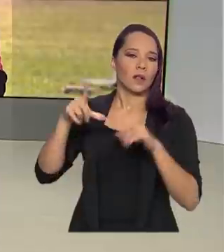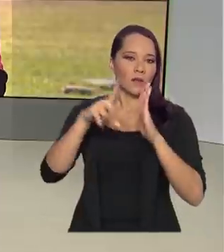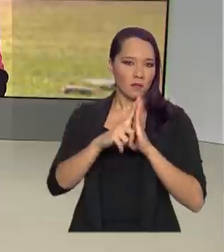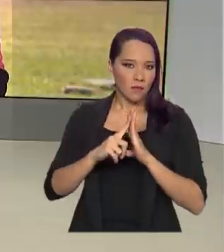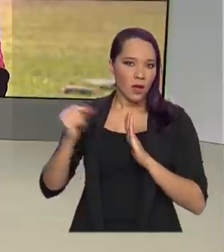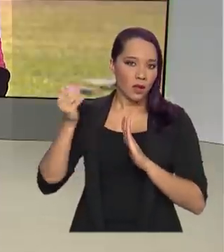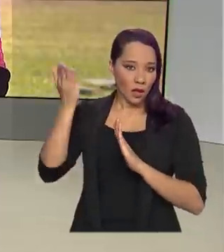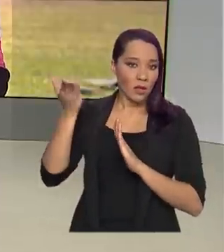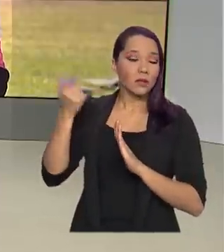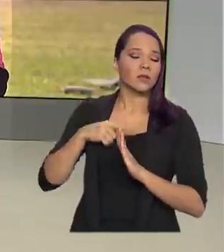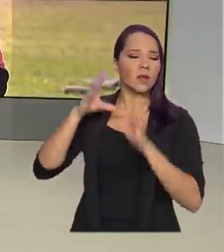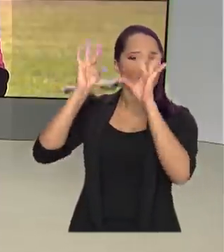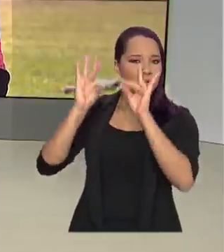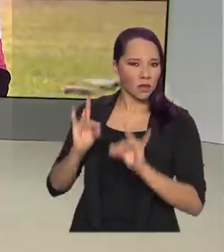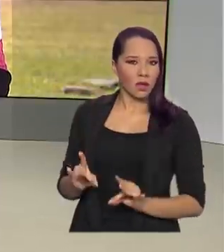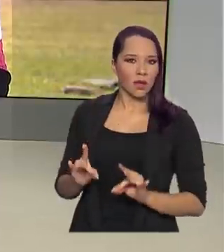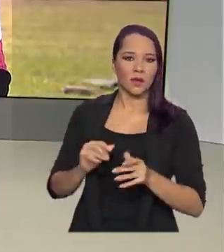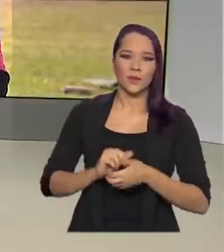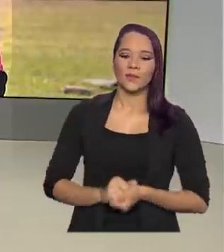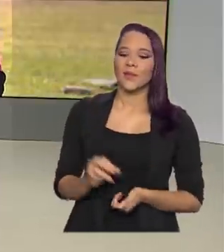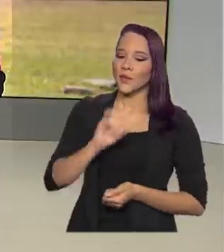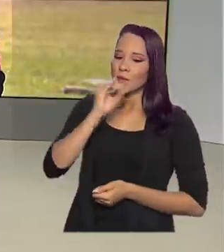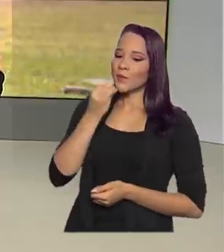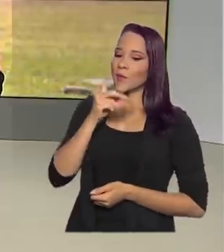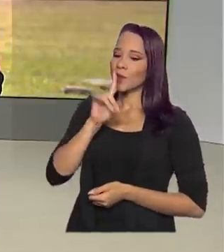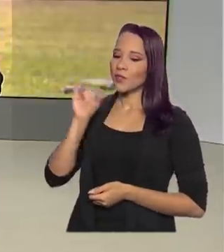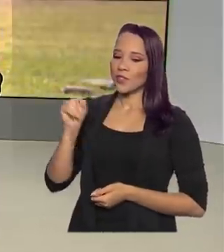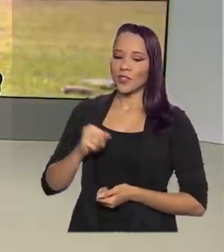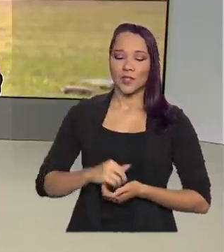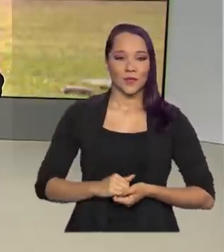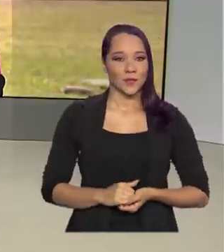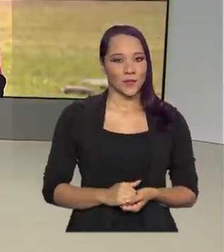Palácio da Alvorada e traz os detalhes pra gente. Luciana, bom dia!